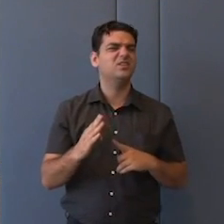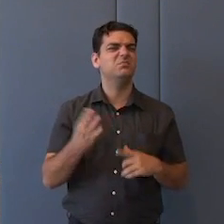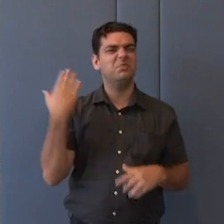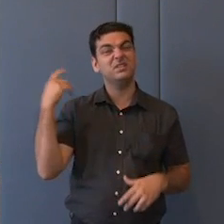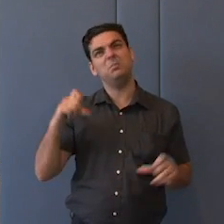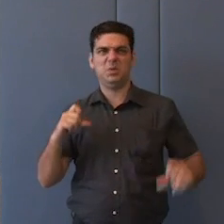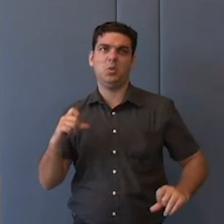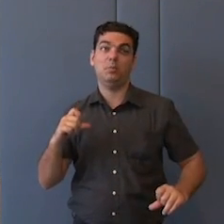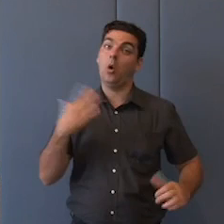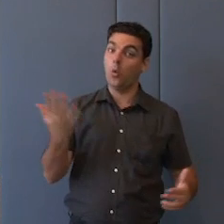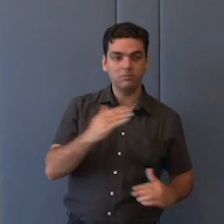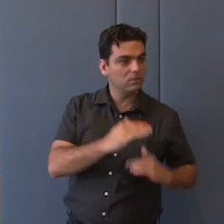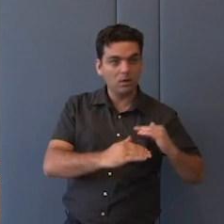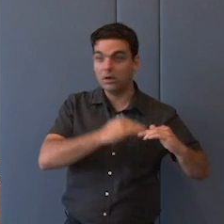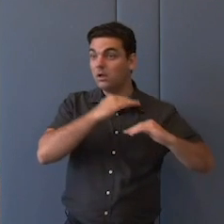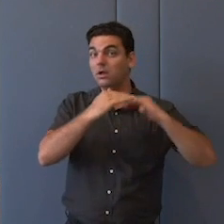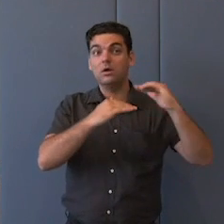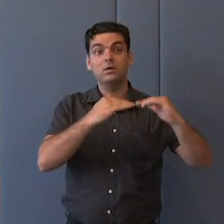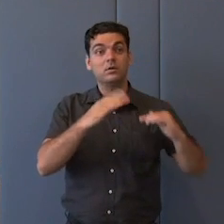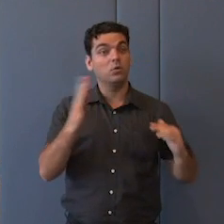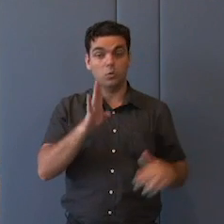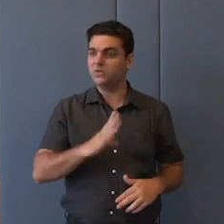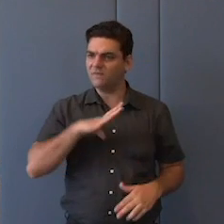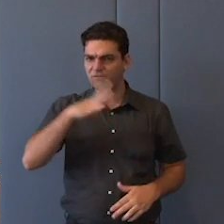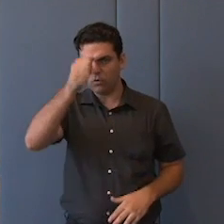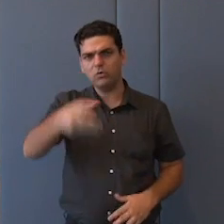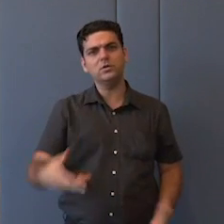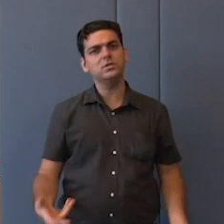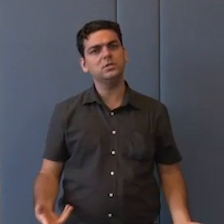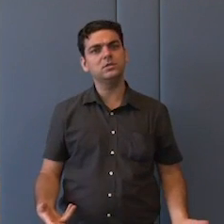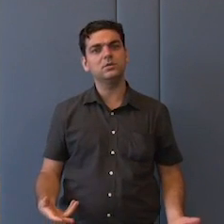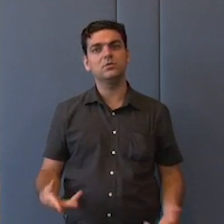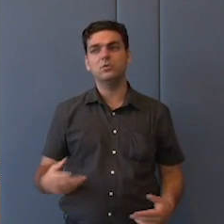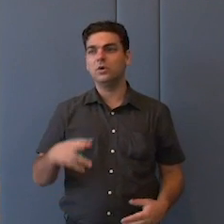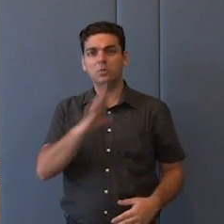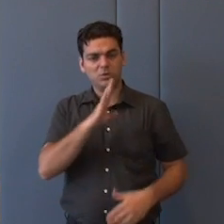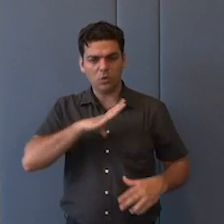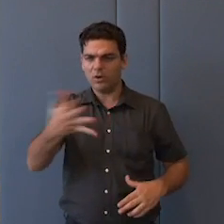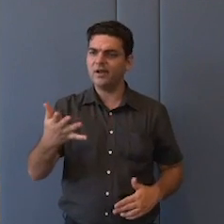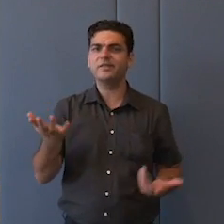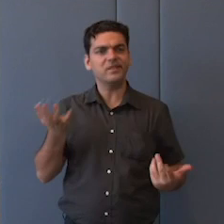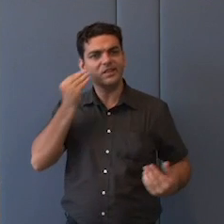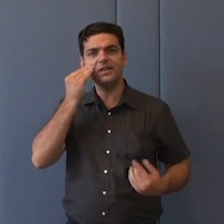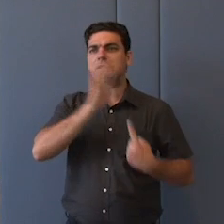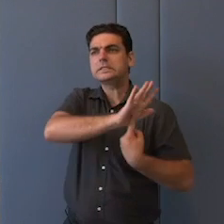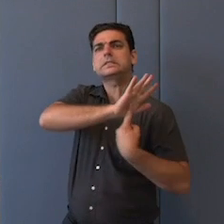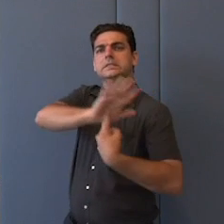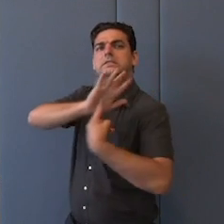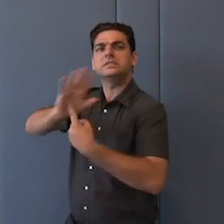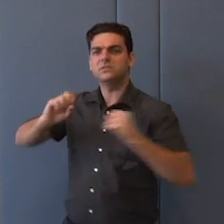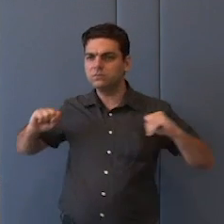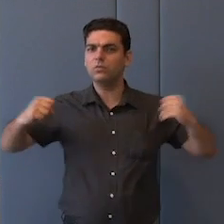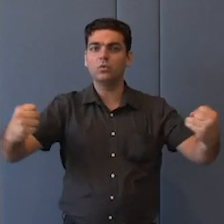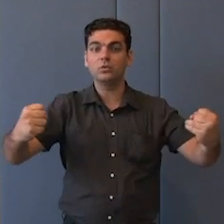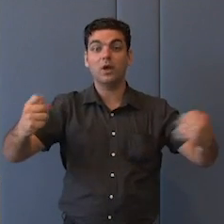passado, porque a gente tem hoje, eu acho que, essa tentativa de se afirmar como alguém que está dizendo algo, como alguém que não está simplesmente